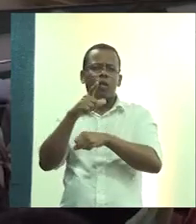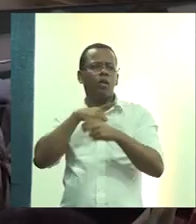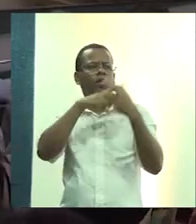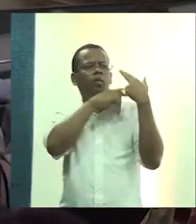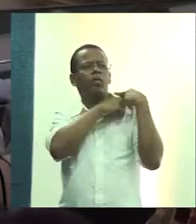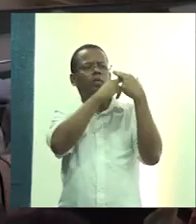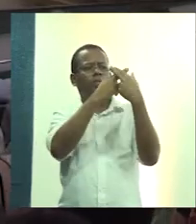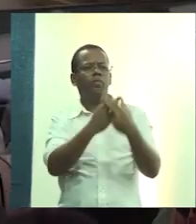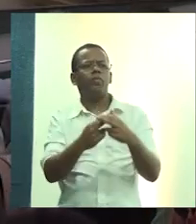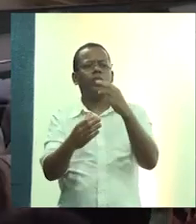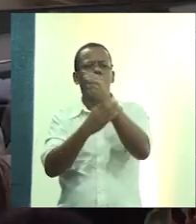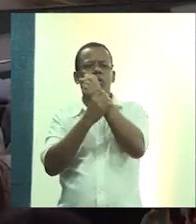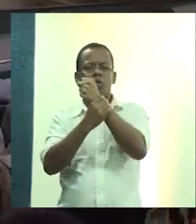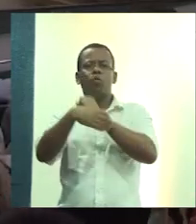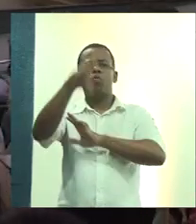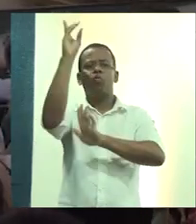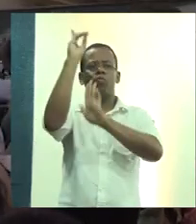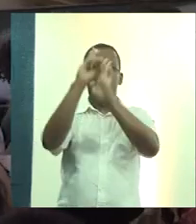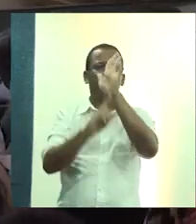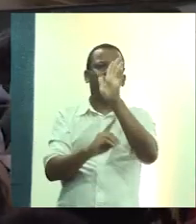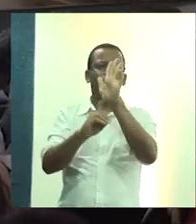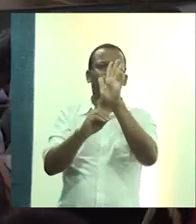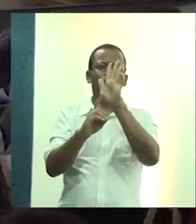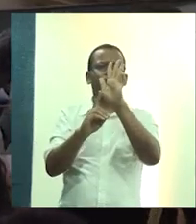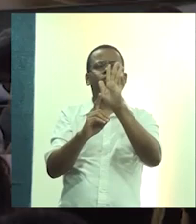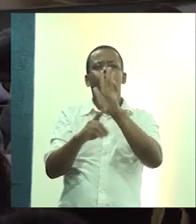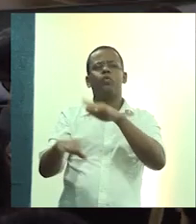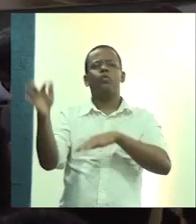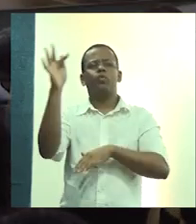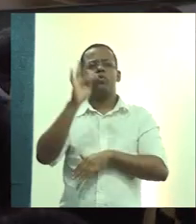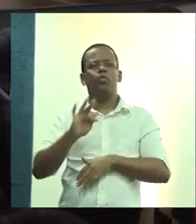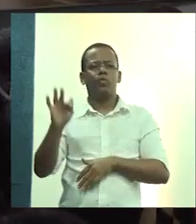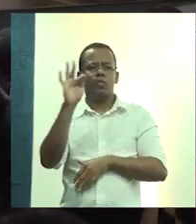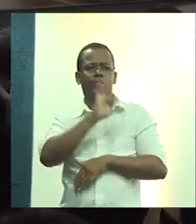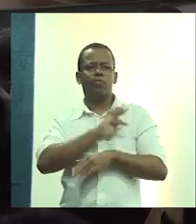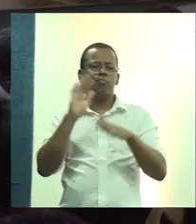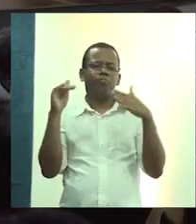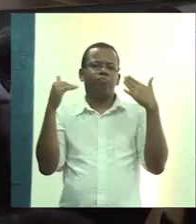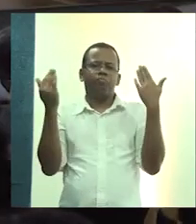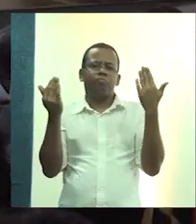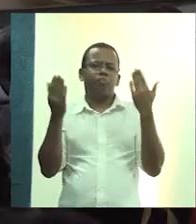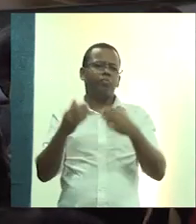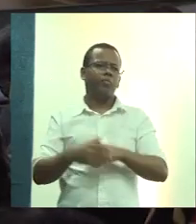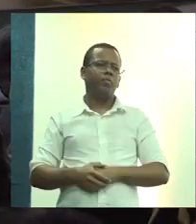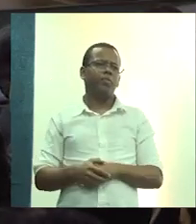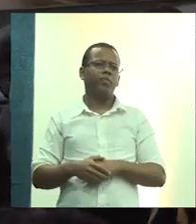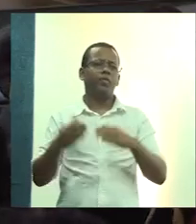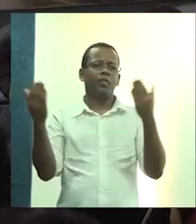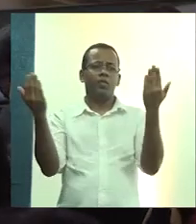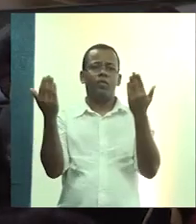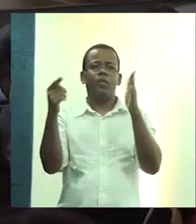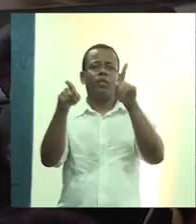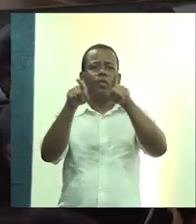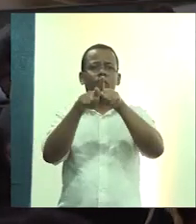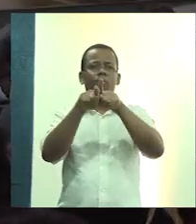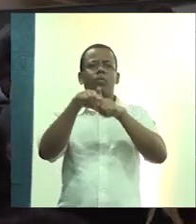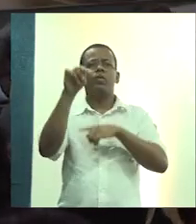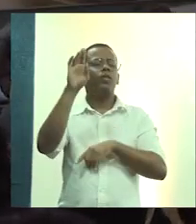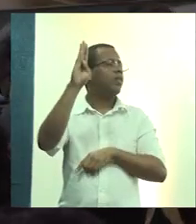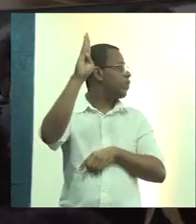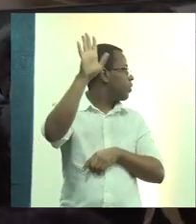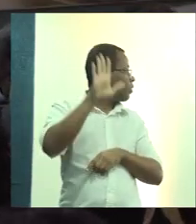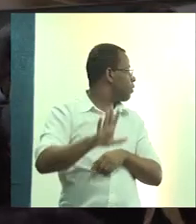para garantir esse direito dos entes federativos. Esse também, um mapa, ele tem como